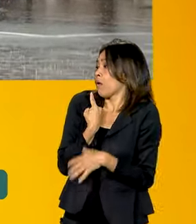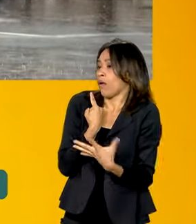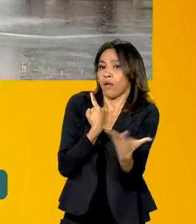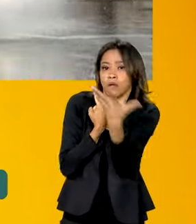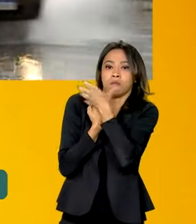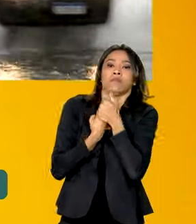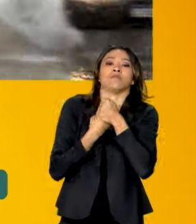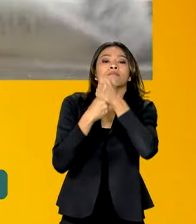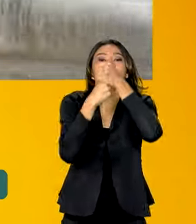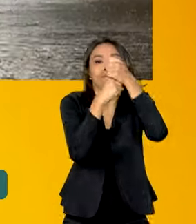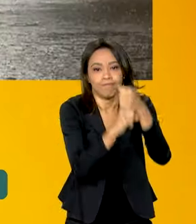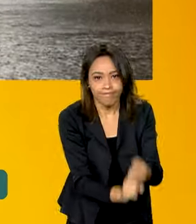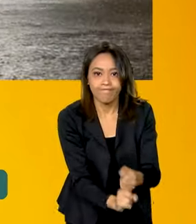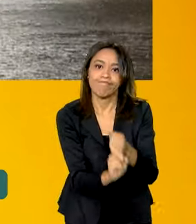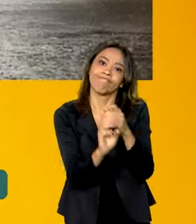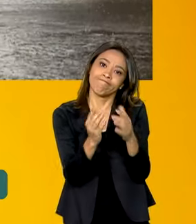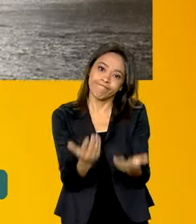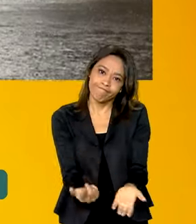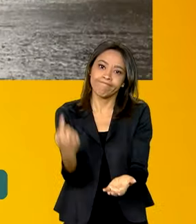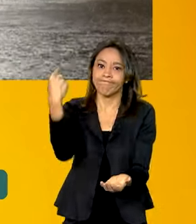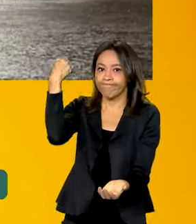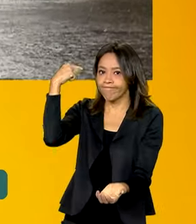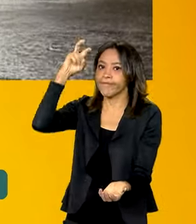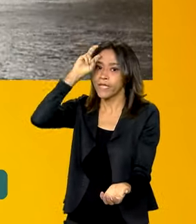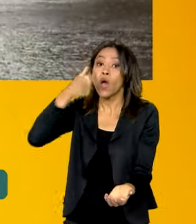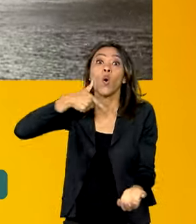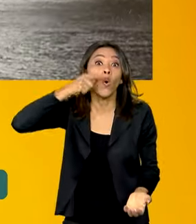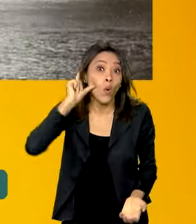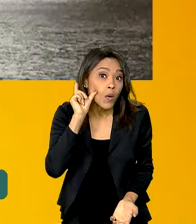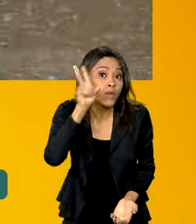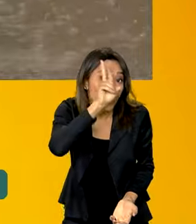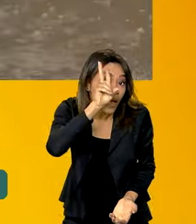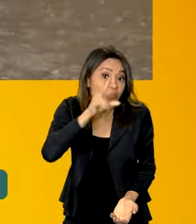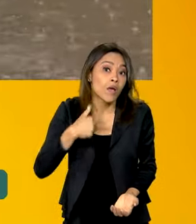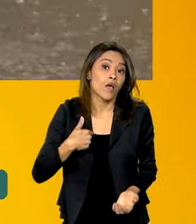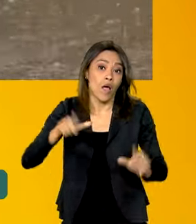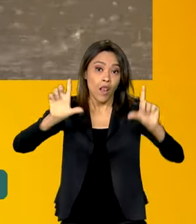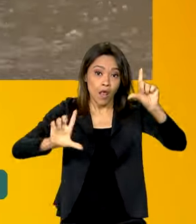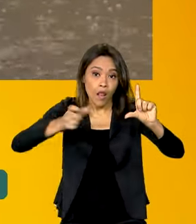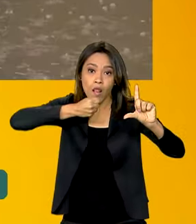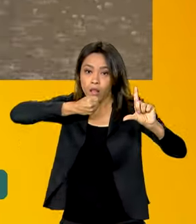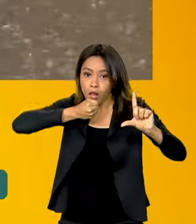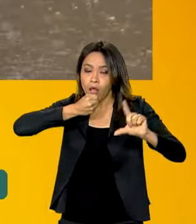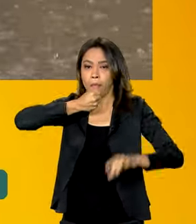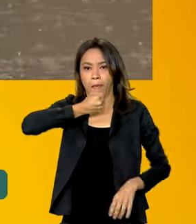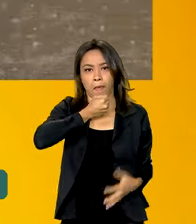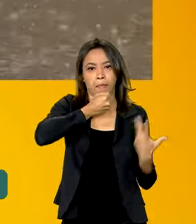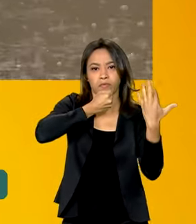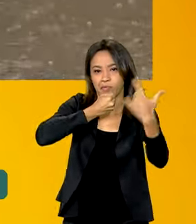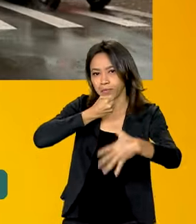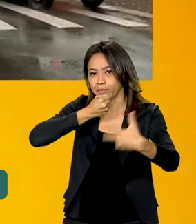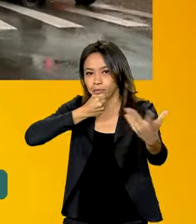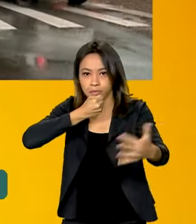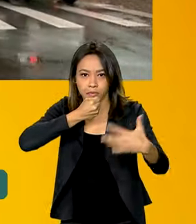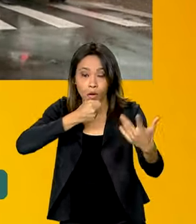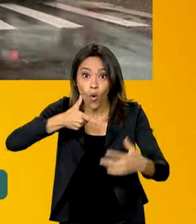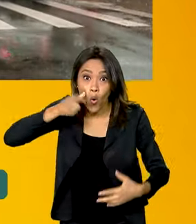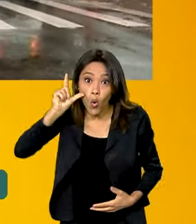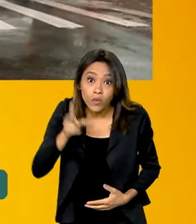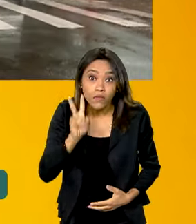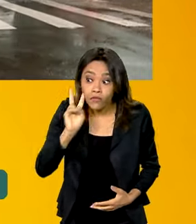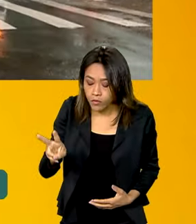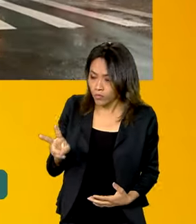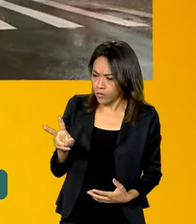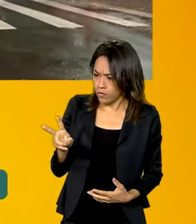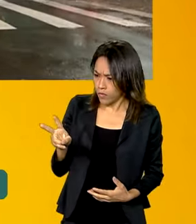-feira. E olha só, ontem, enquanto a gente fazia uma entrada ao vivo aqui no jornal para trazer as notícias para vocês, nós vimos duas ruas